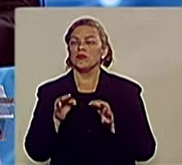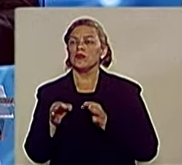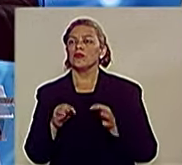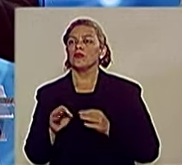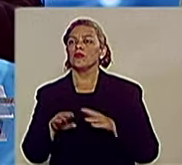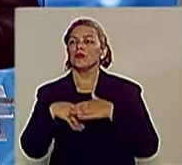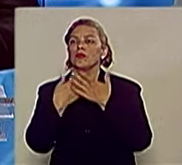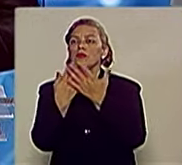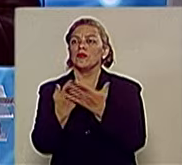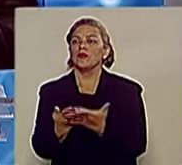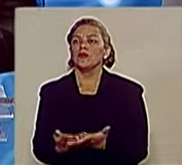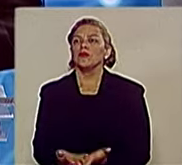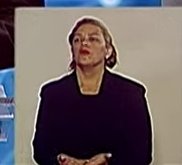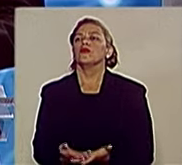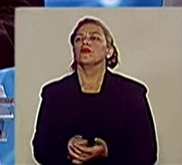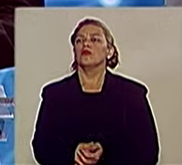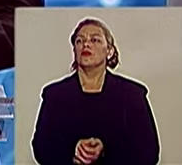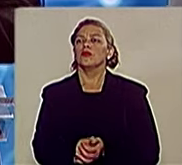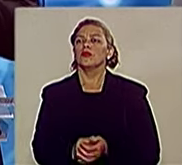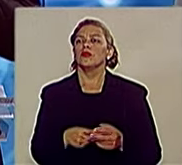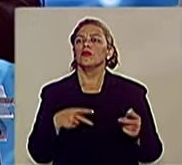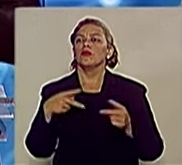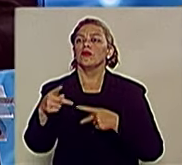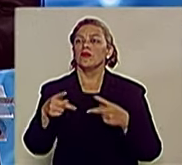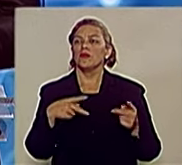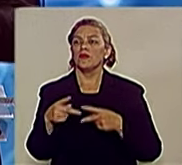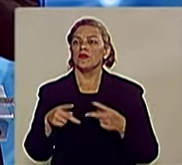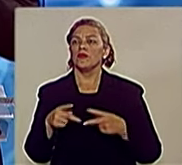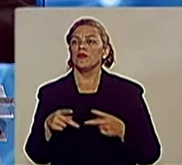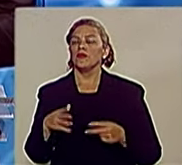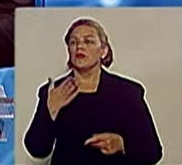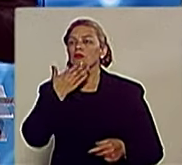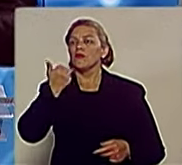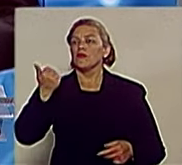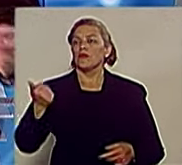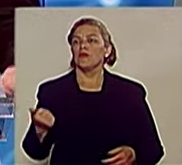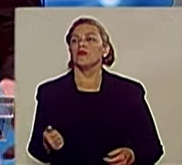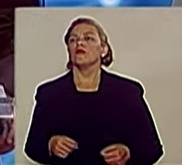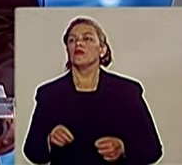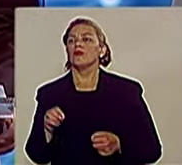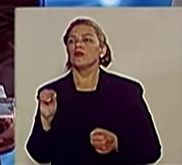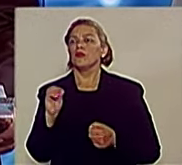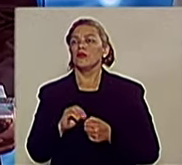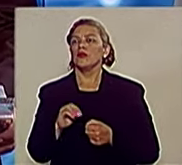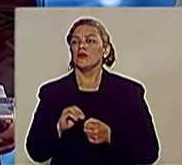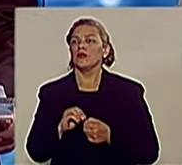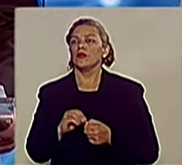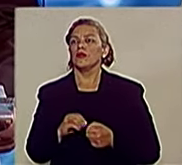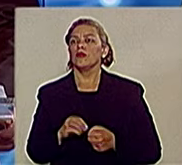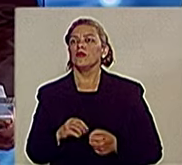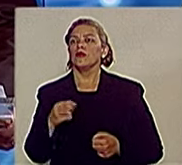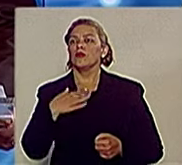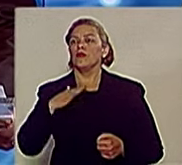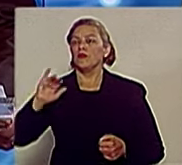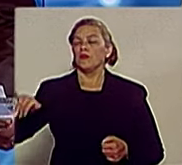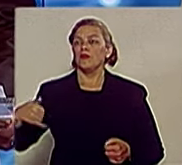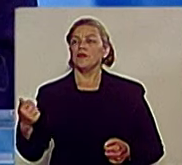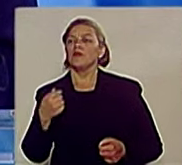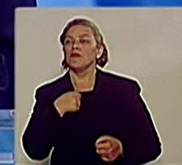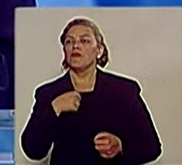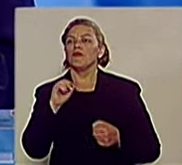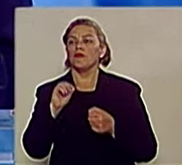a população uma estrutura viária eficiente, que funcione. Esse é o nosso objetivo e eu vou fazer isso como prefeito.